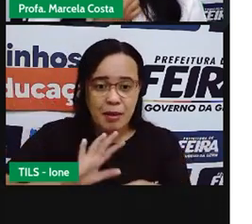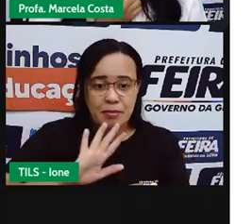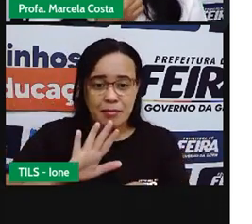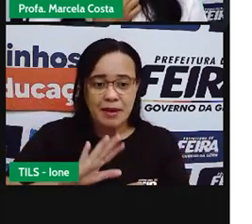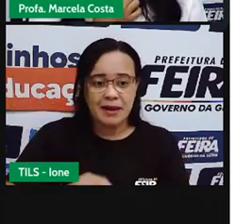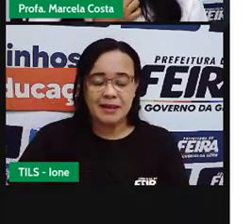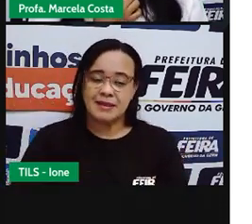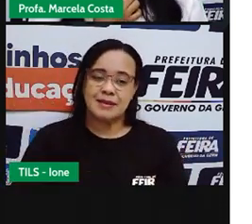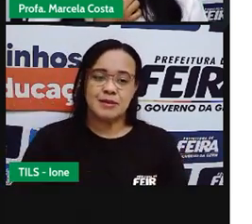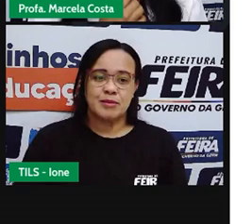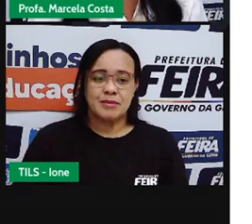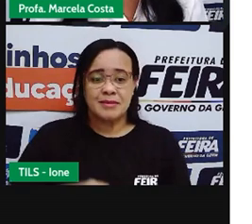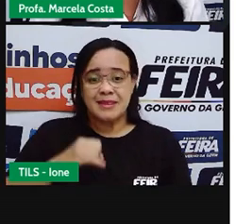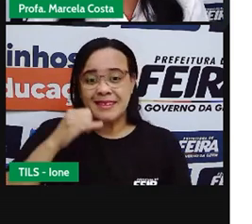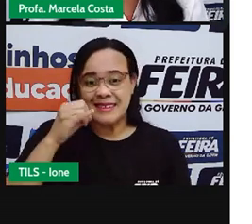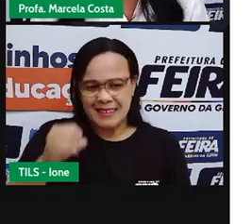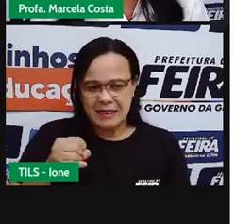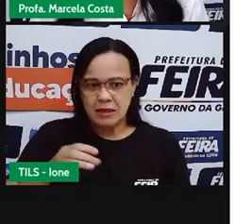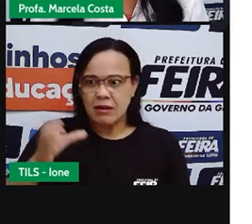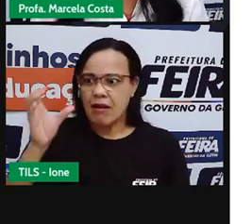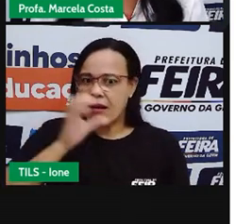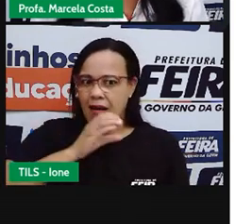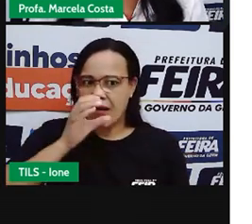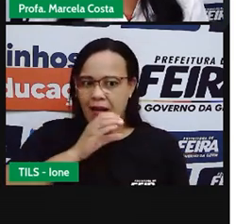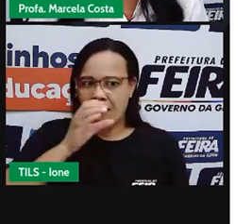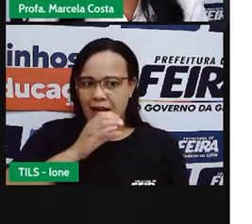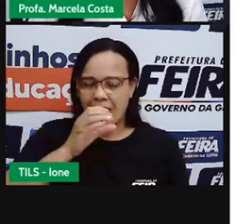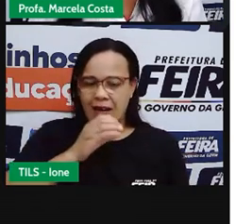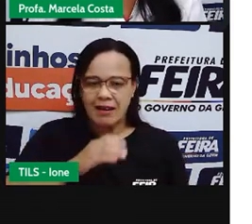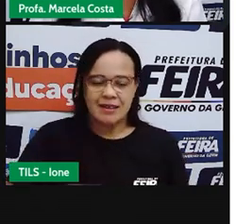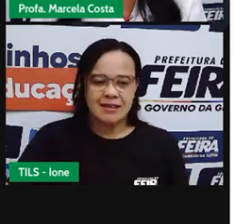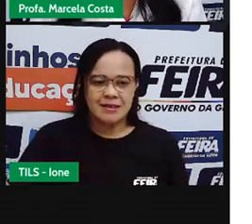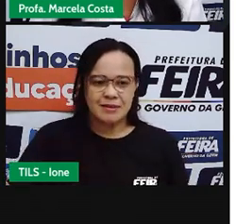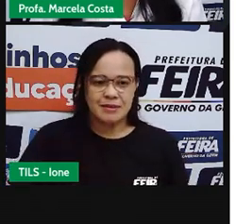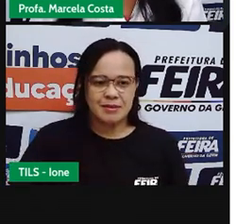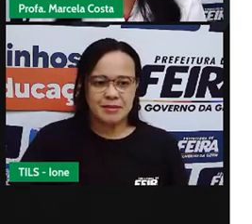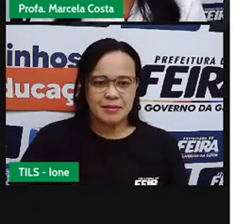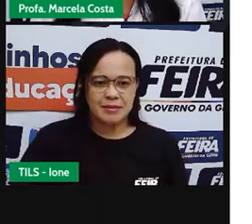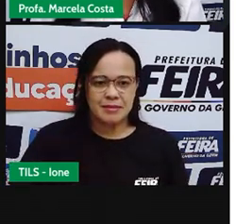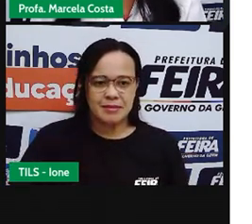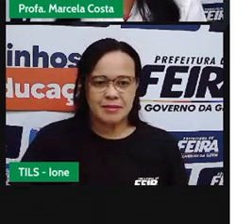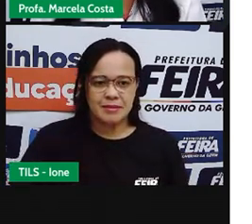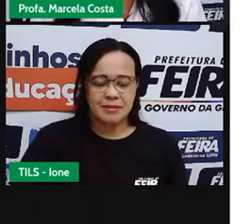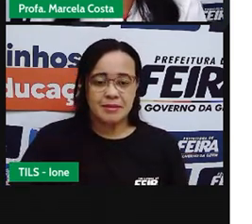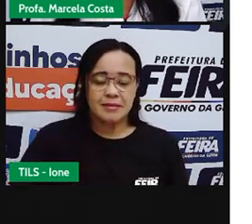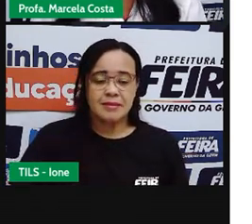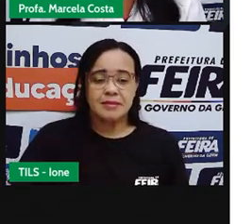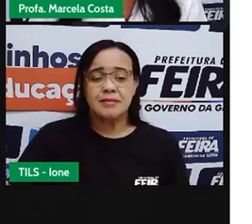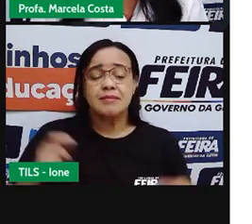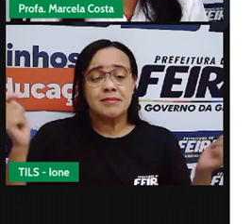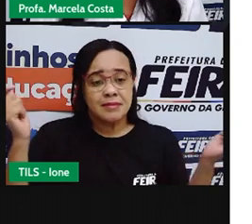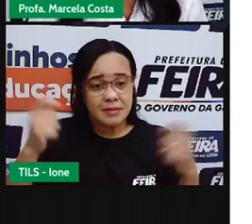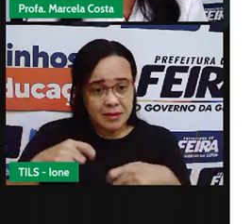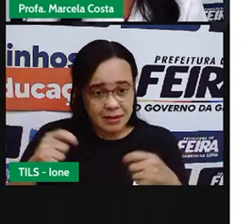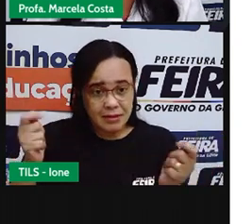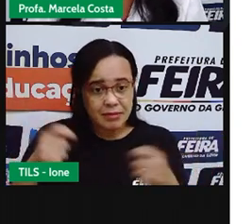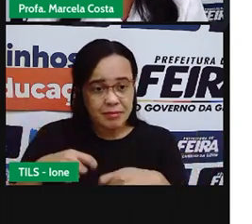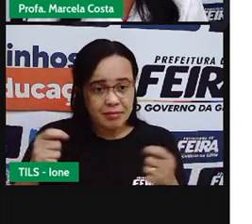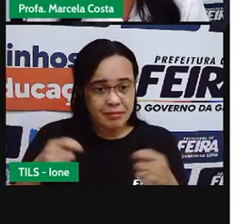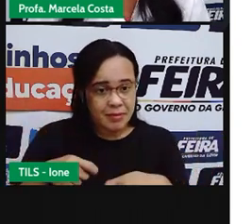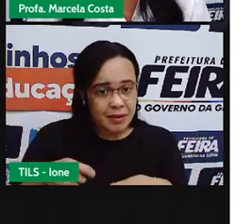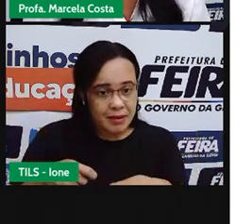leitura Sem travar A língua Mas quando você Já consegue Fazer uma leitura Mais fluente Vai ler